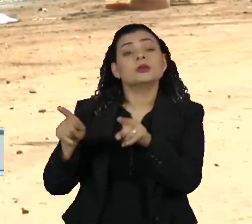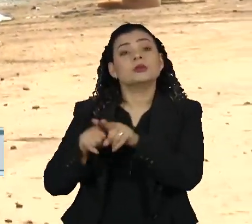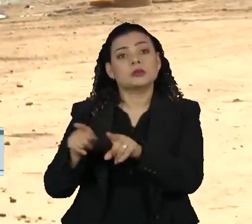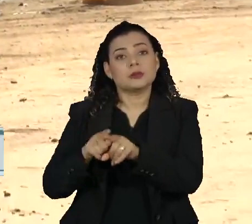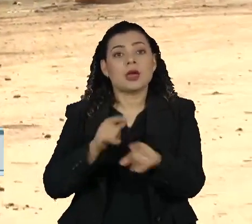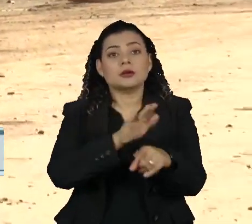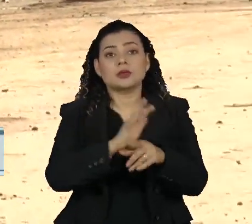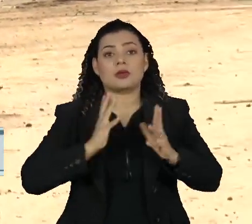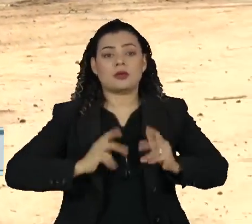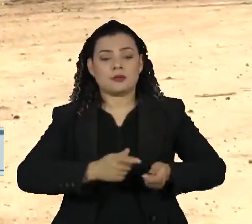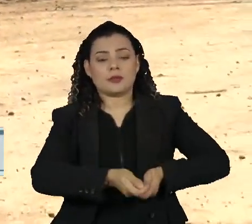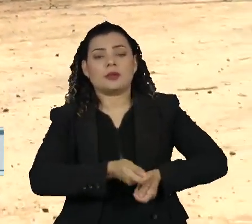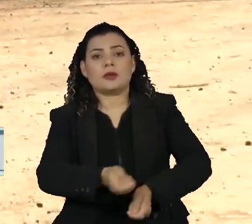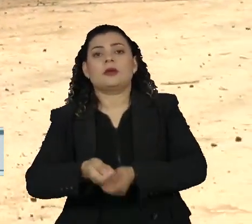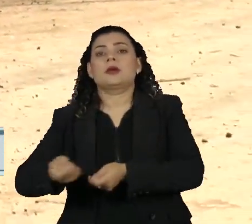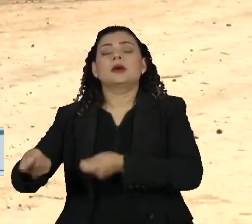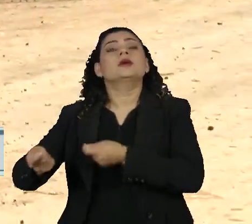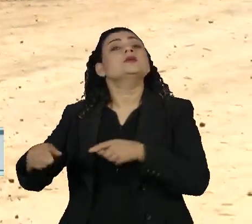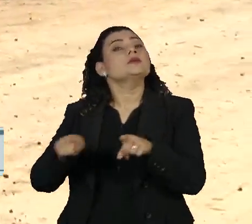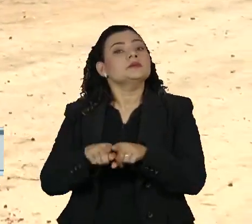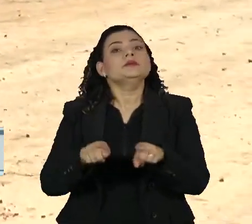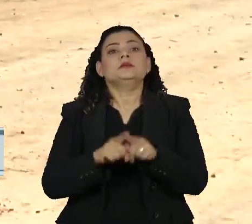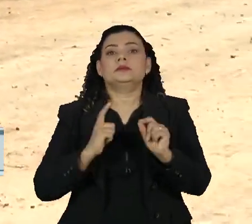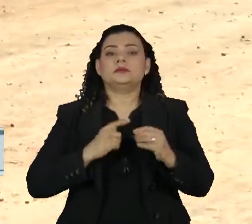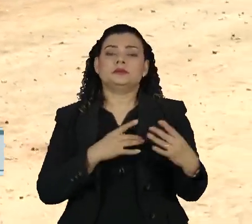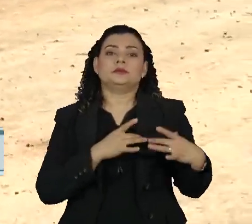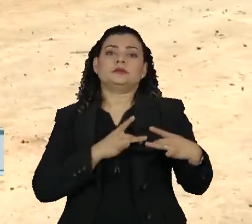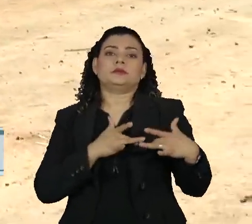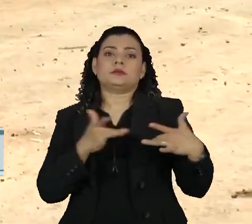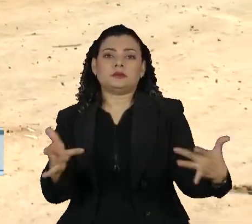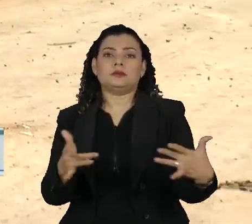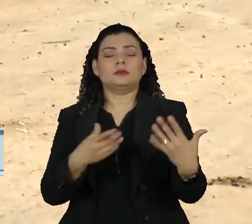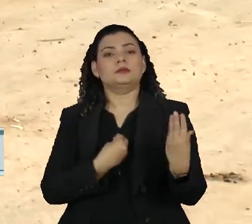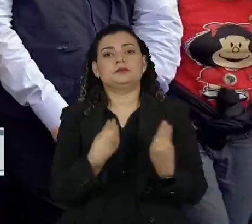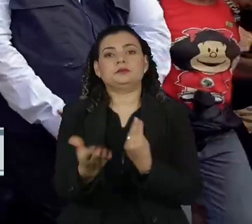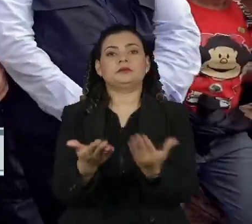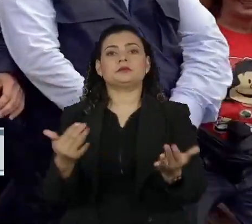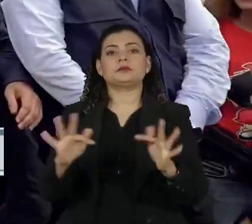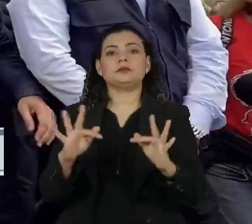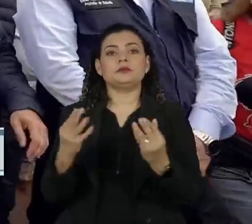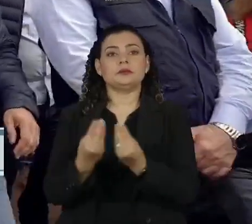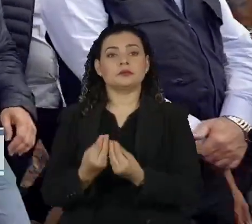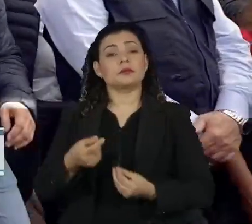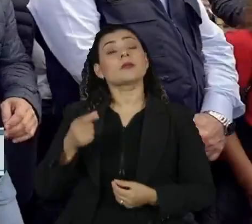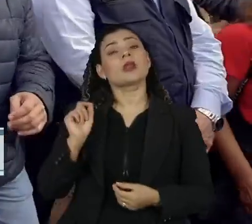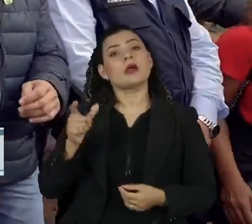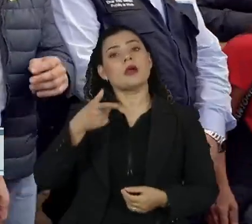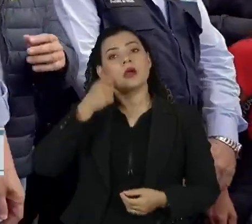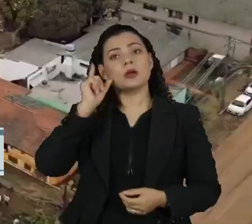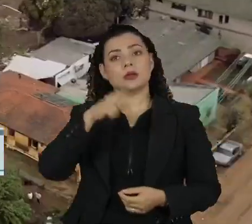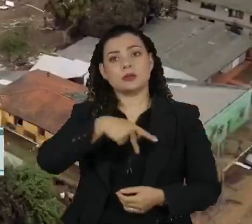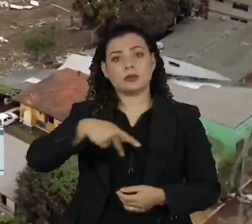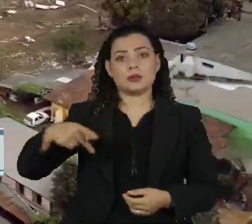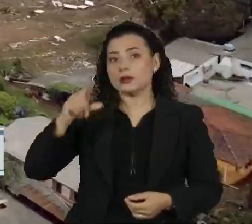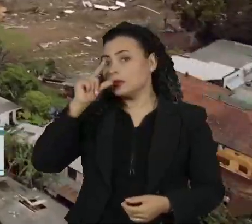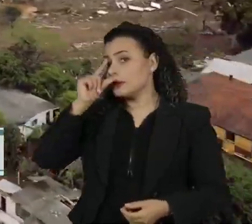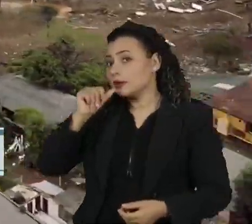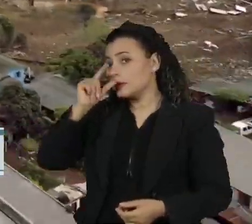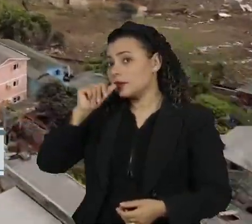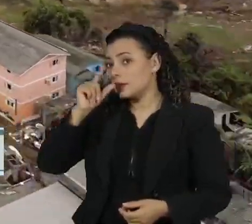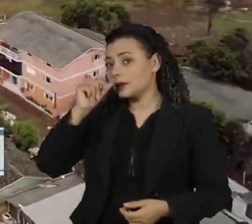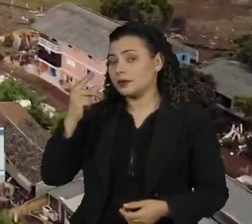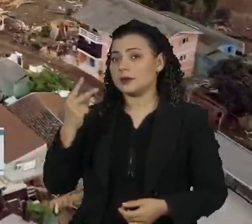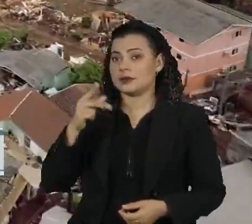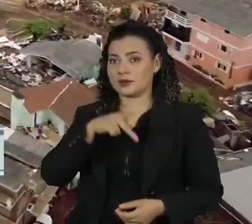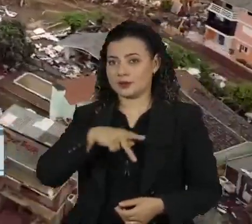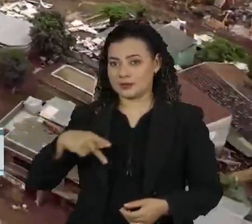ajudar na limpeza e também trazendo doações para as famílias. Ontem, o presidente exercício, Geraldo Alckmin,